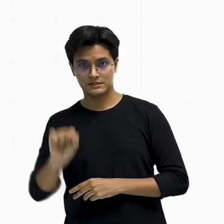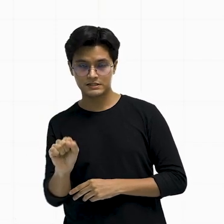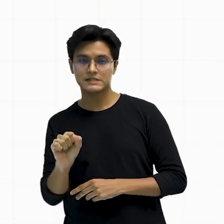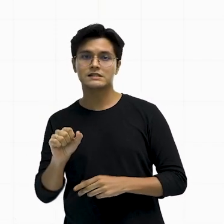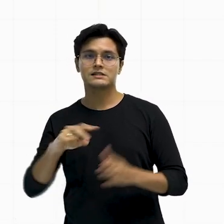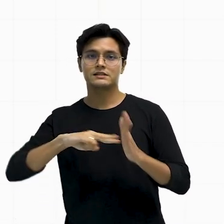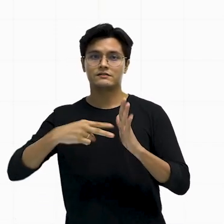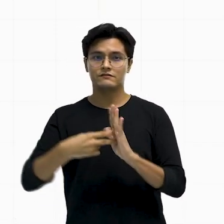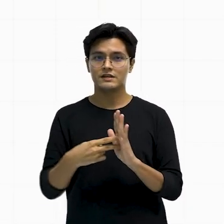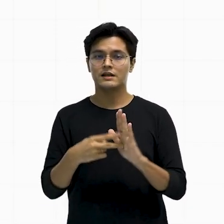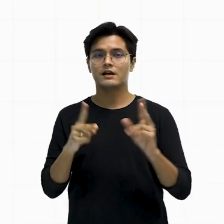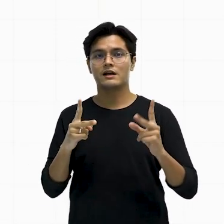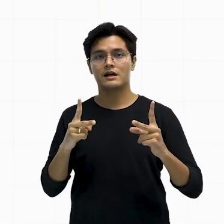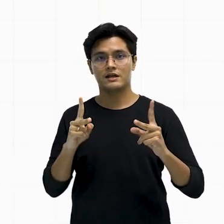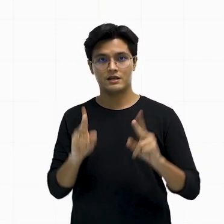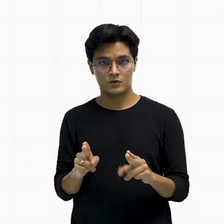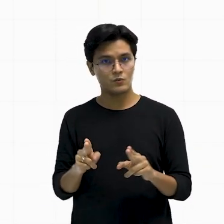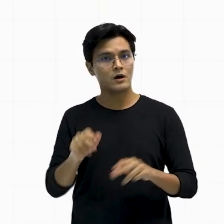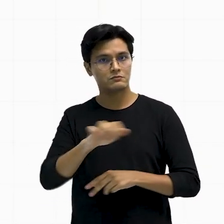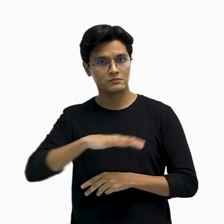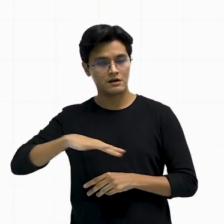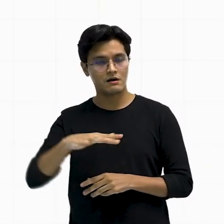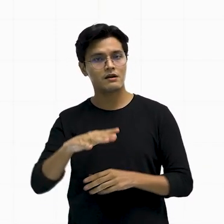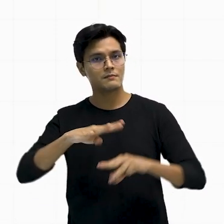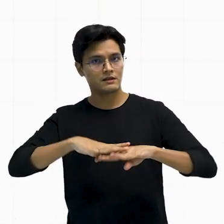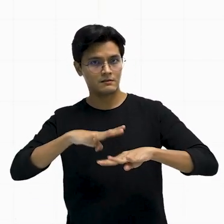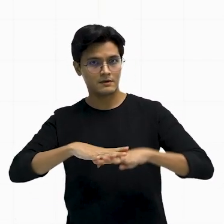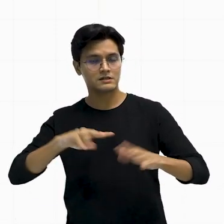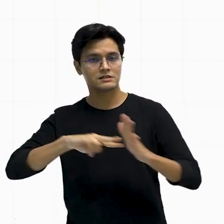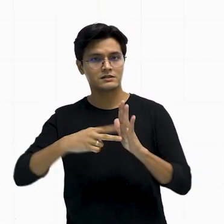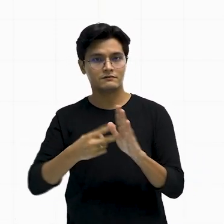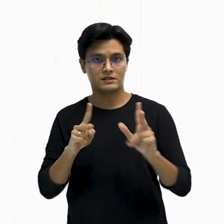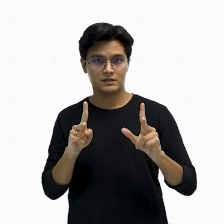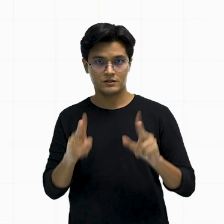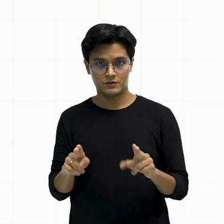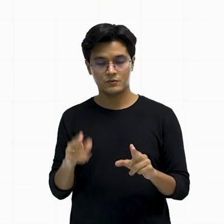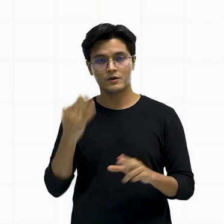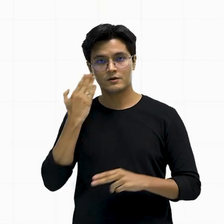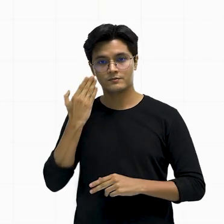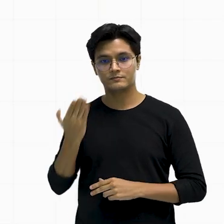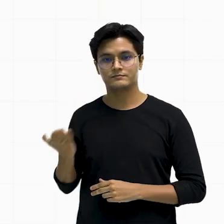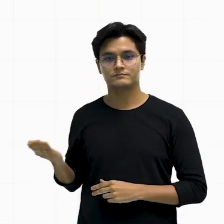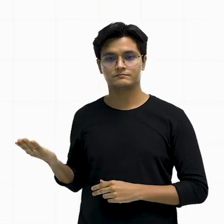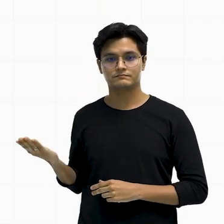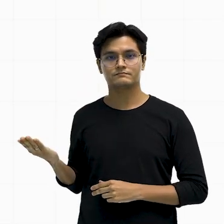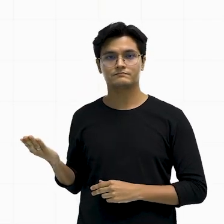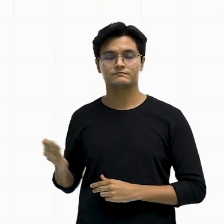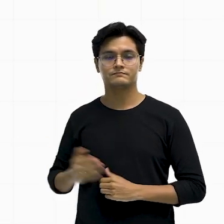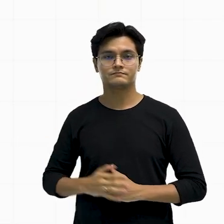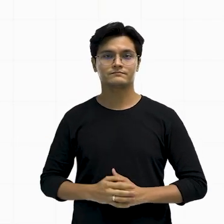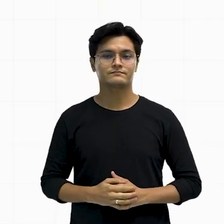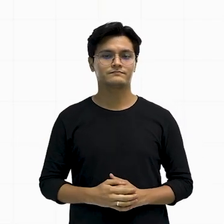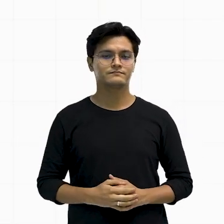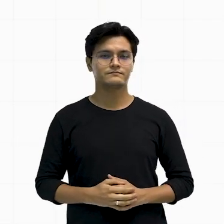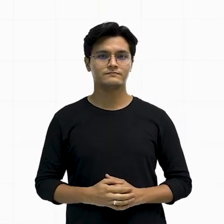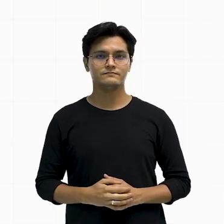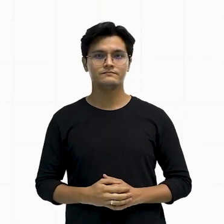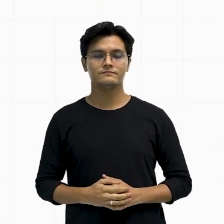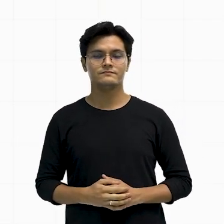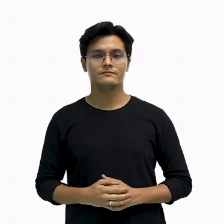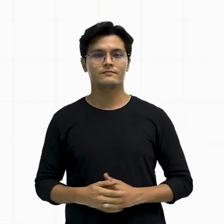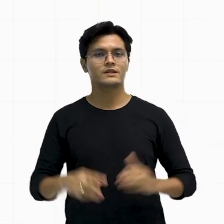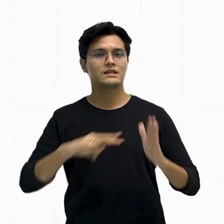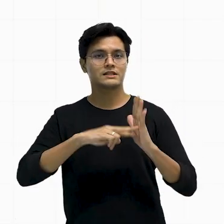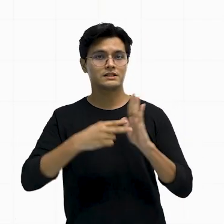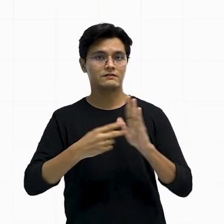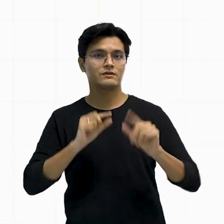Então, quando você vê essa definição congruente, essa expressão, né? Significa a mesma coisa que igual. Ou seja,